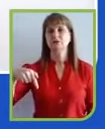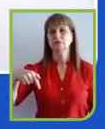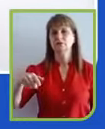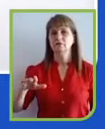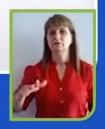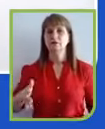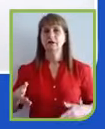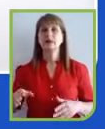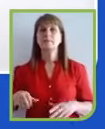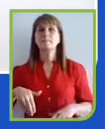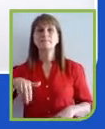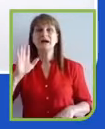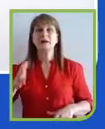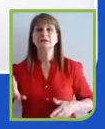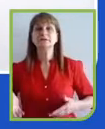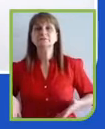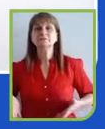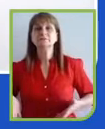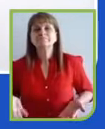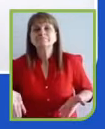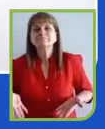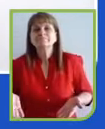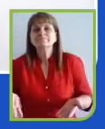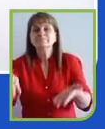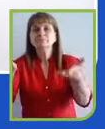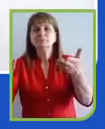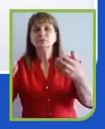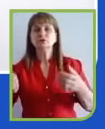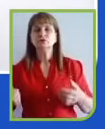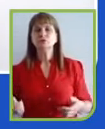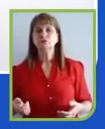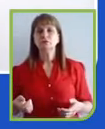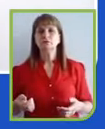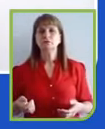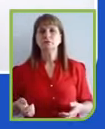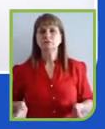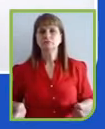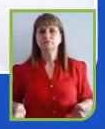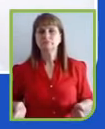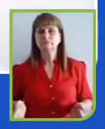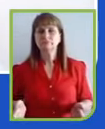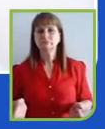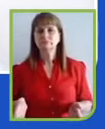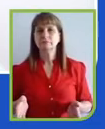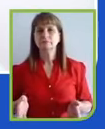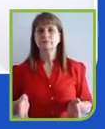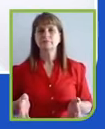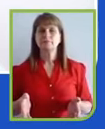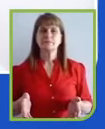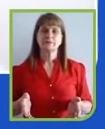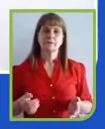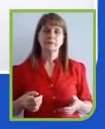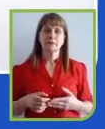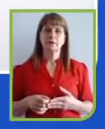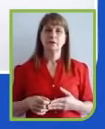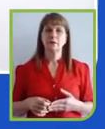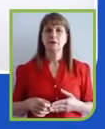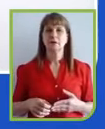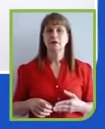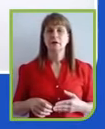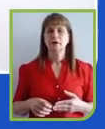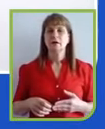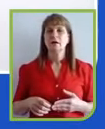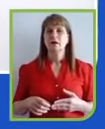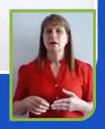pela nova situação colocada pela Covid-19. A Rede Brasileira do Pacto Global,